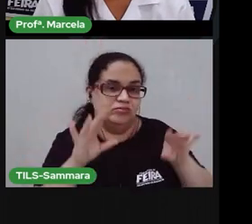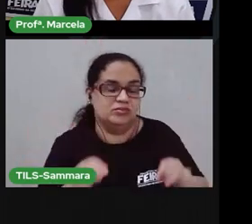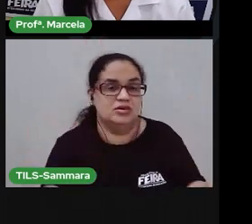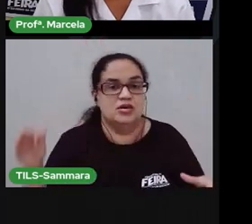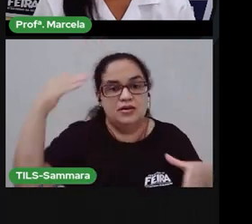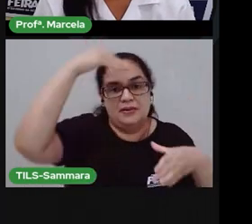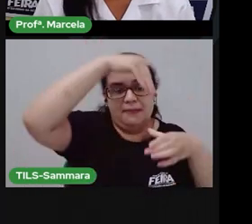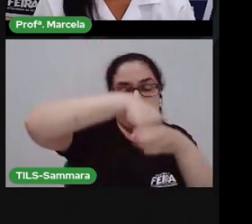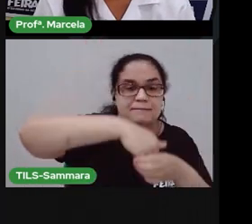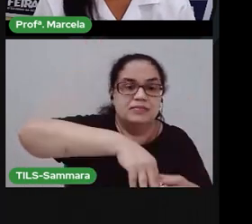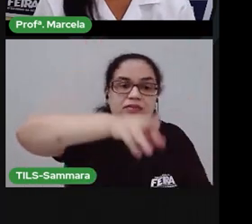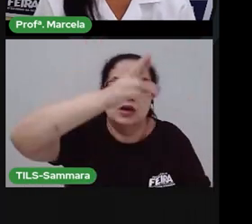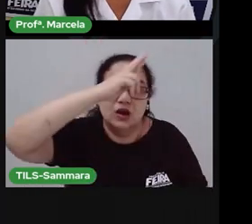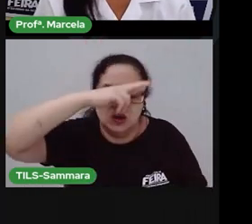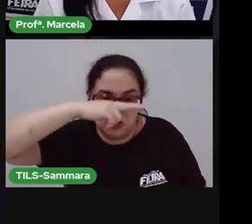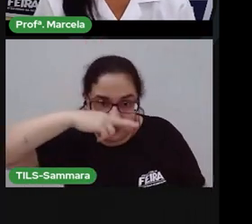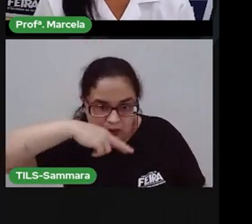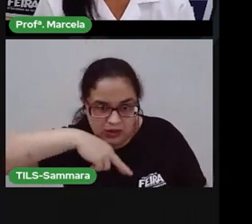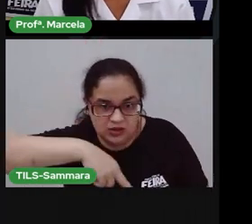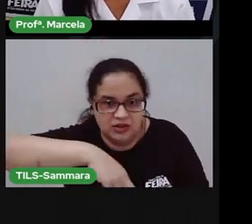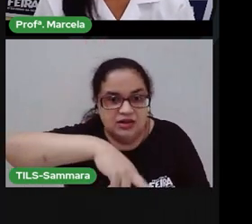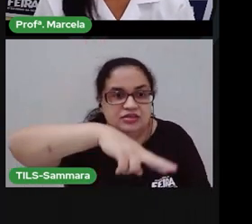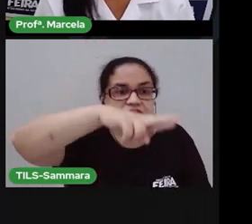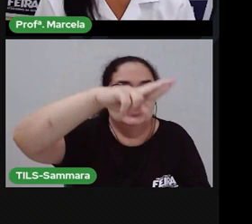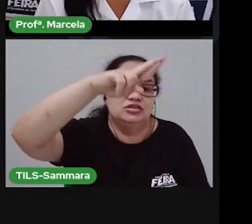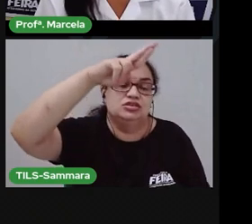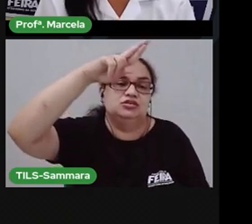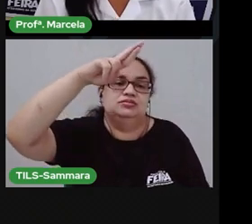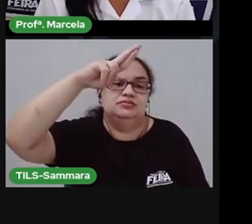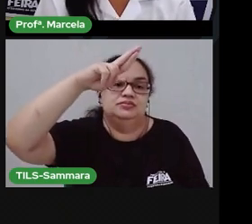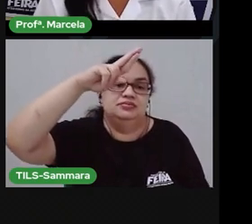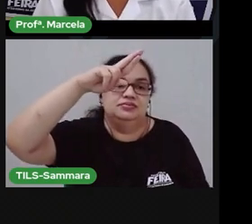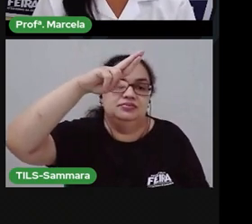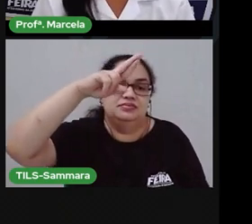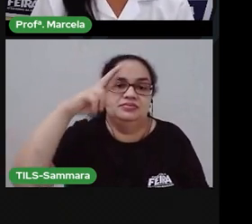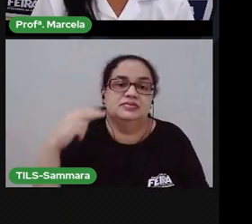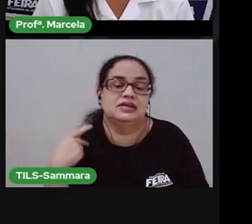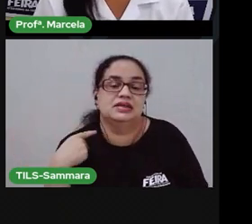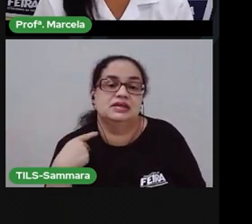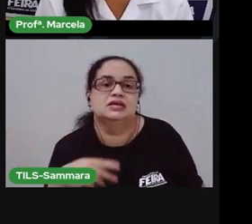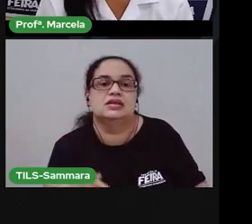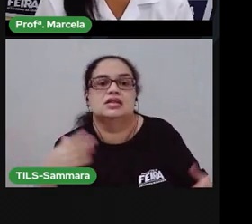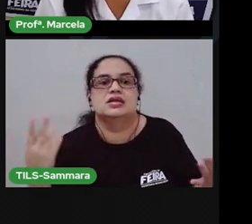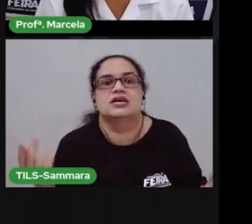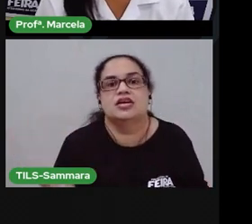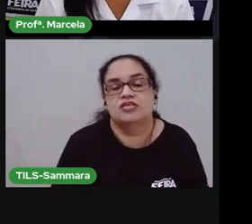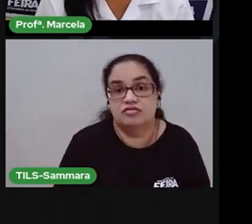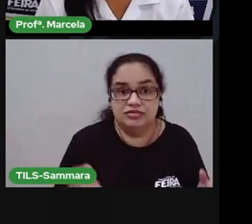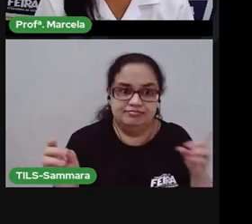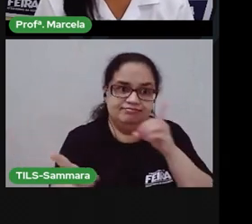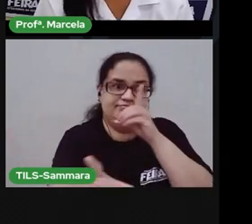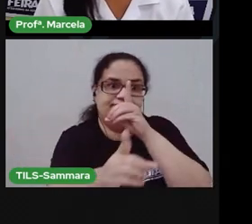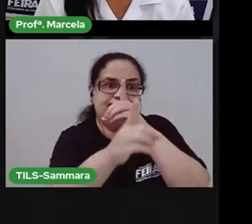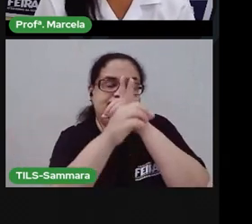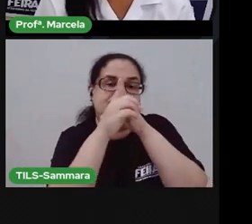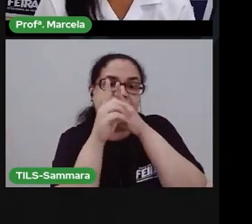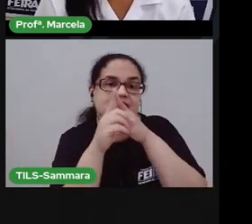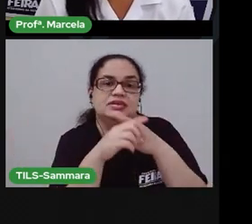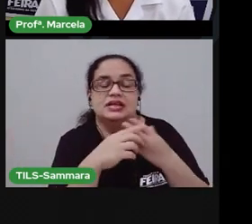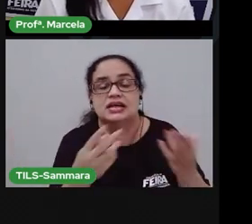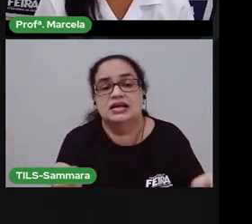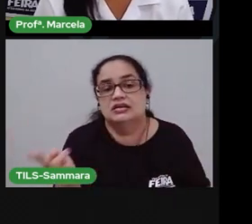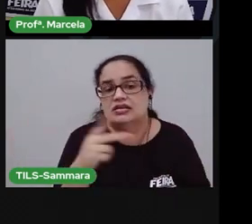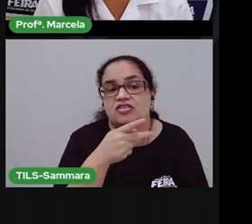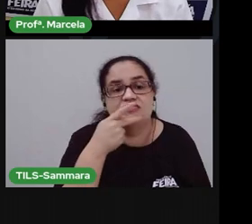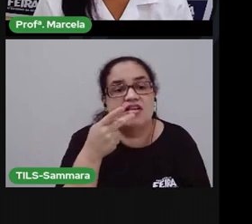Quem mora nela é o elefante. E descobri, de repente, que